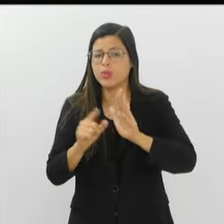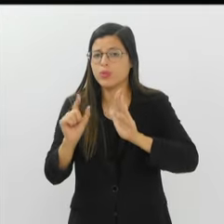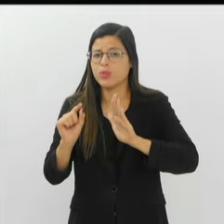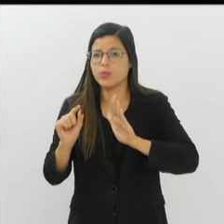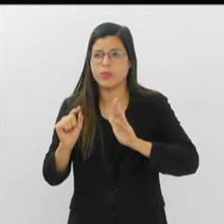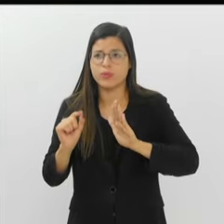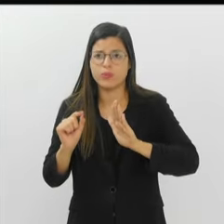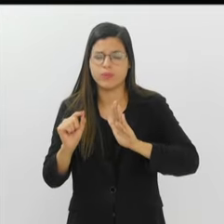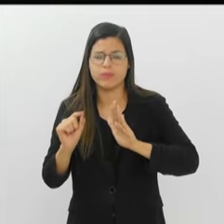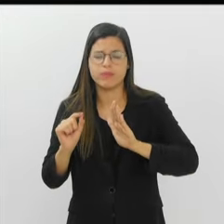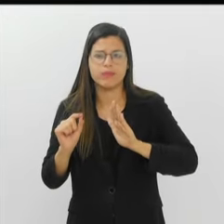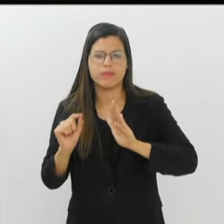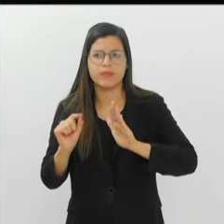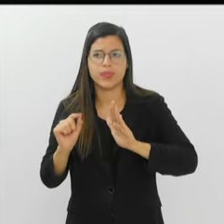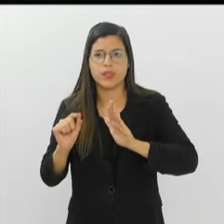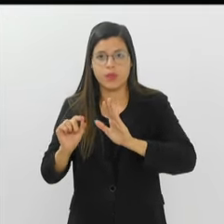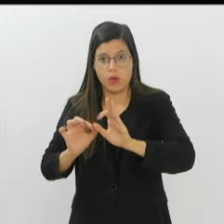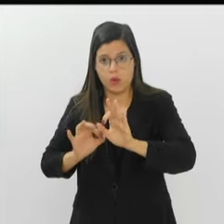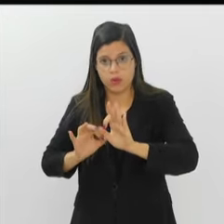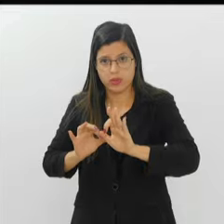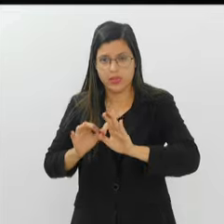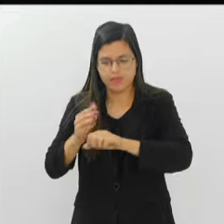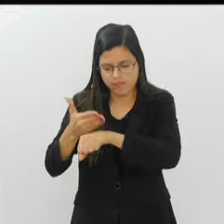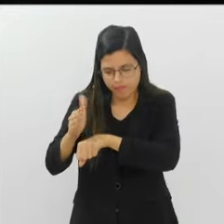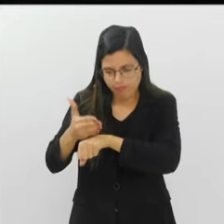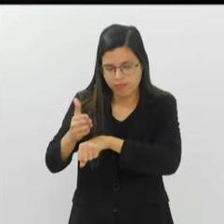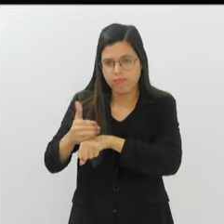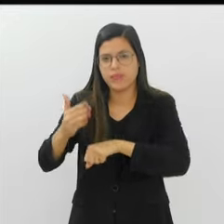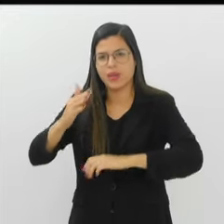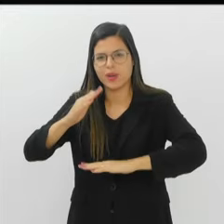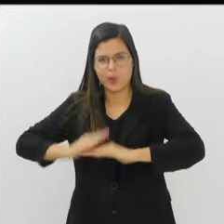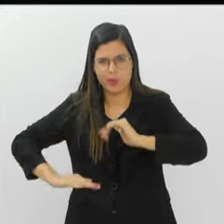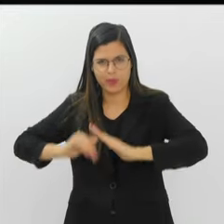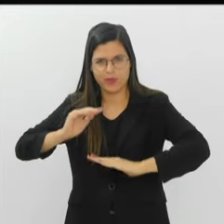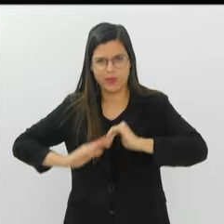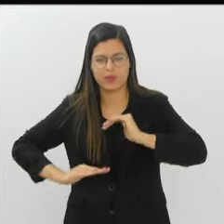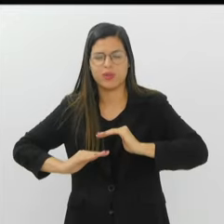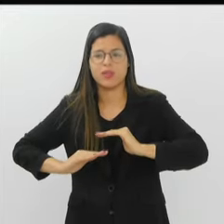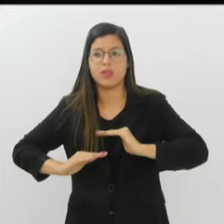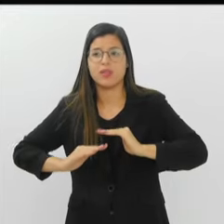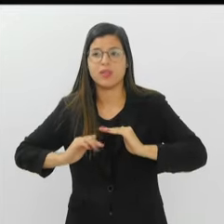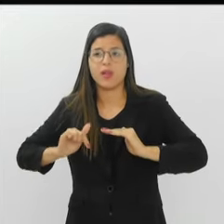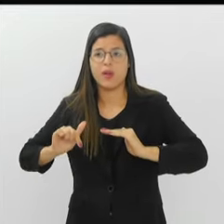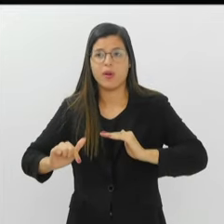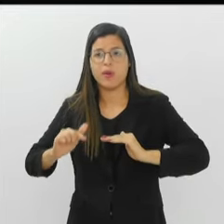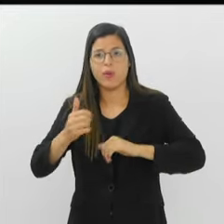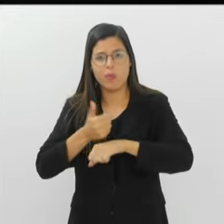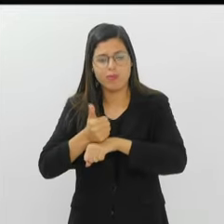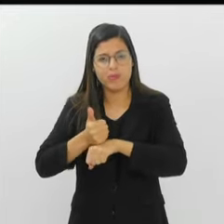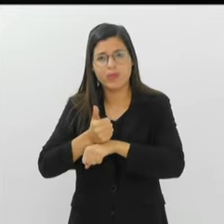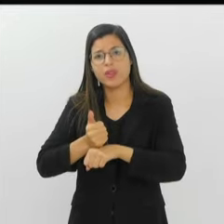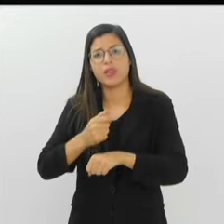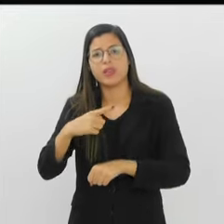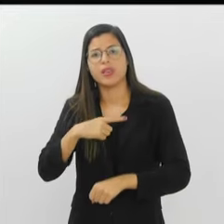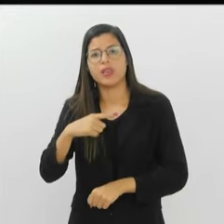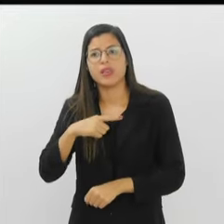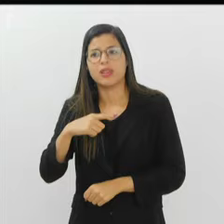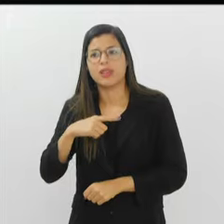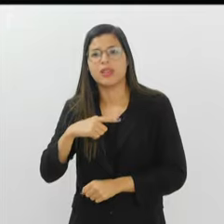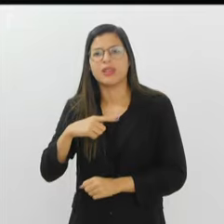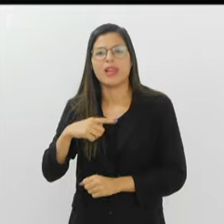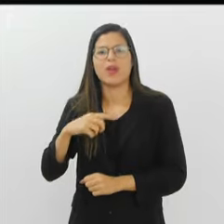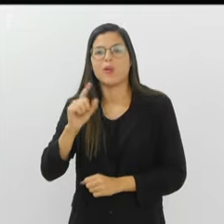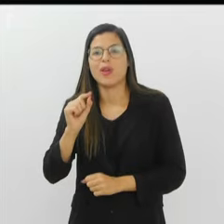Então isso mostra que quando você prepara um profissional que ele tem não só um